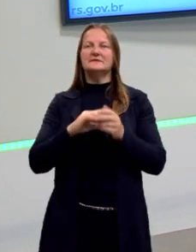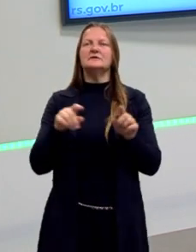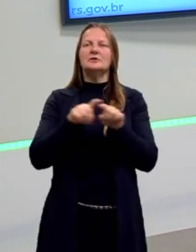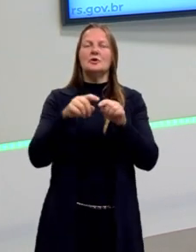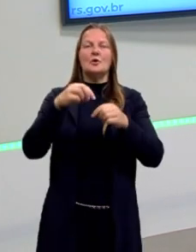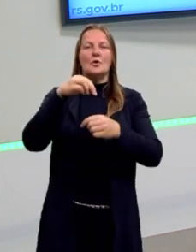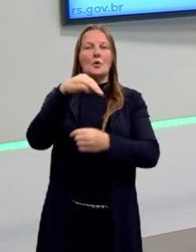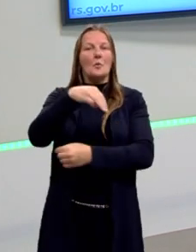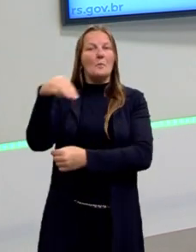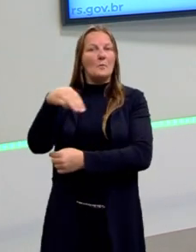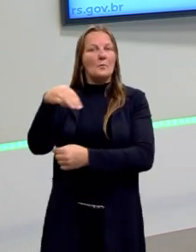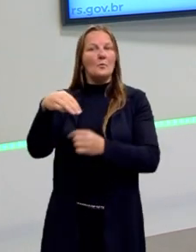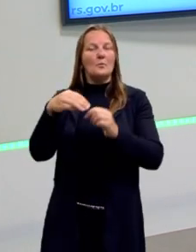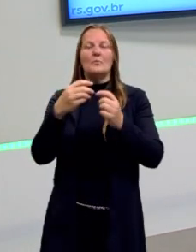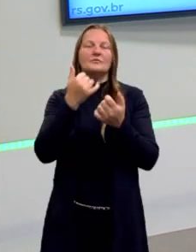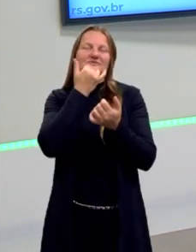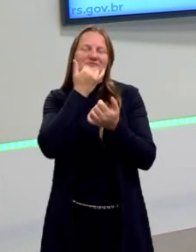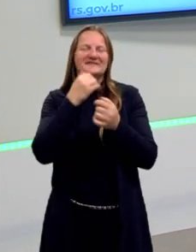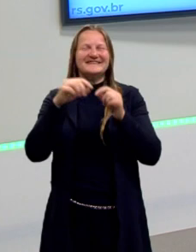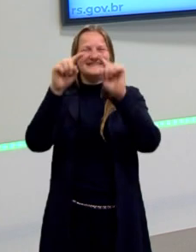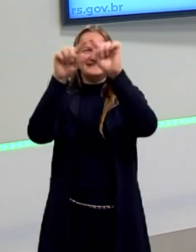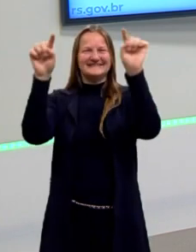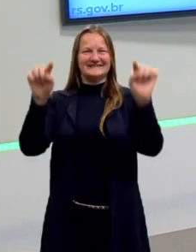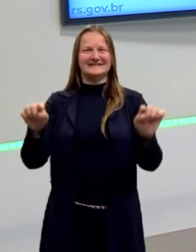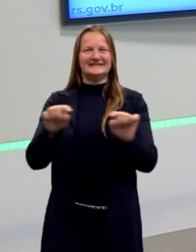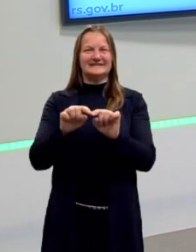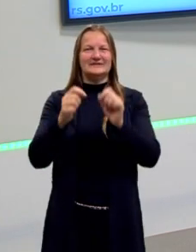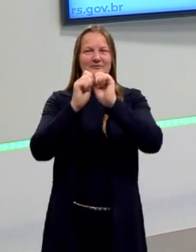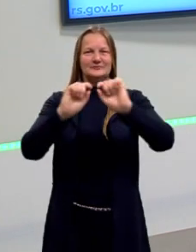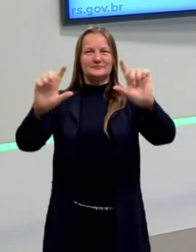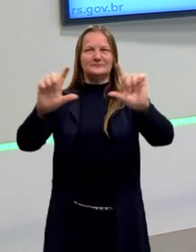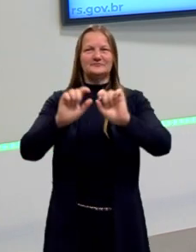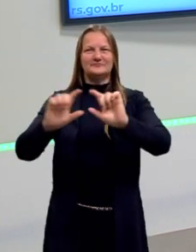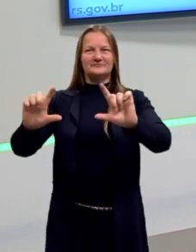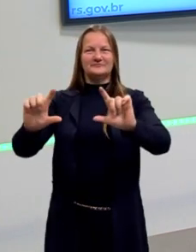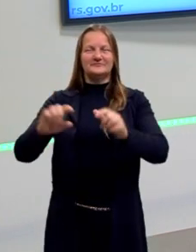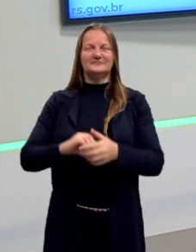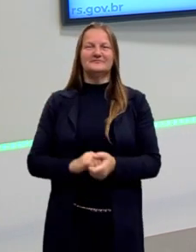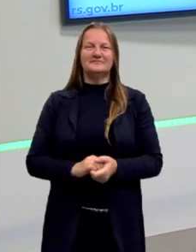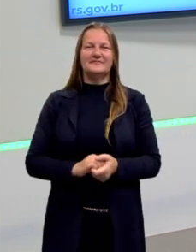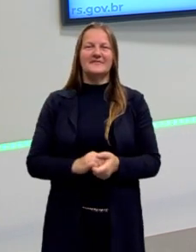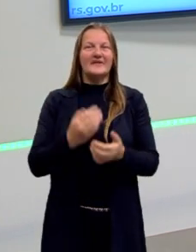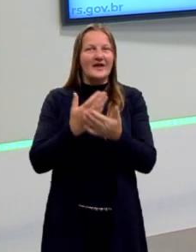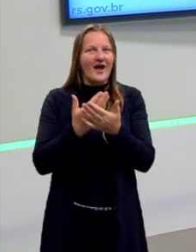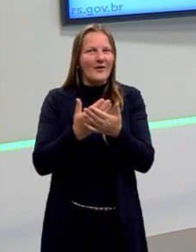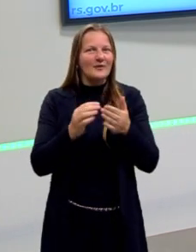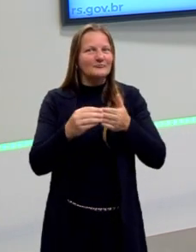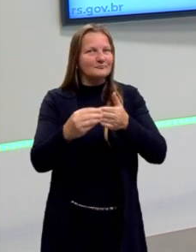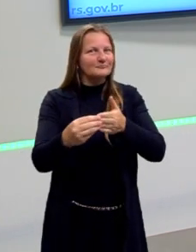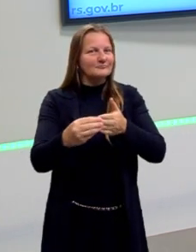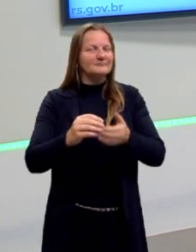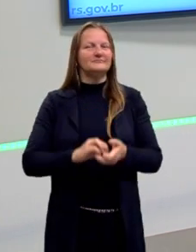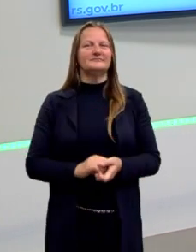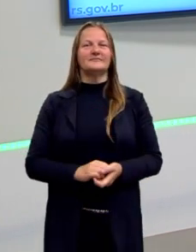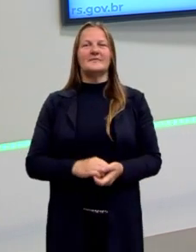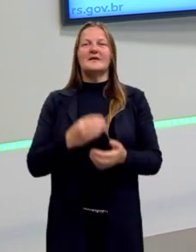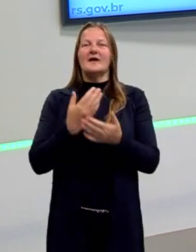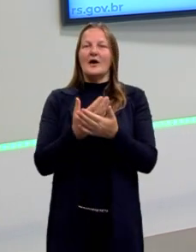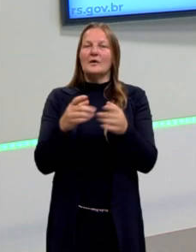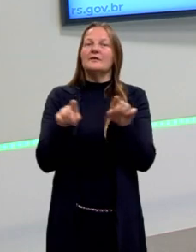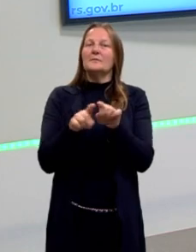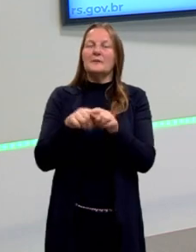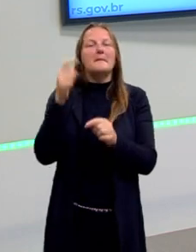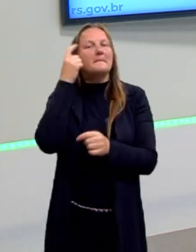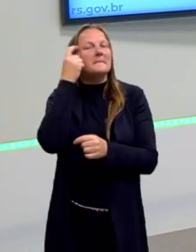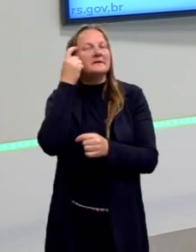monitor onde são passados os slides dos quais eu me guio para as minhas aulas, certo? Essa aula também é